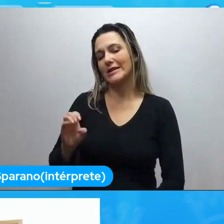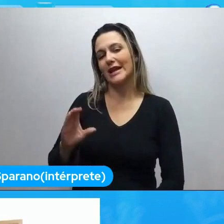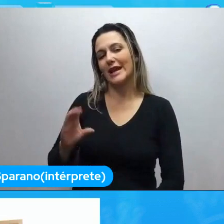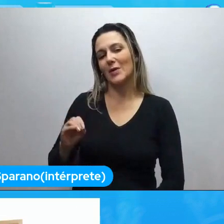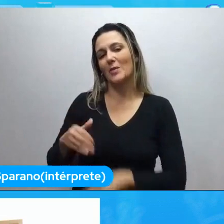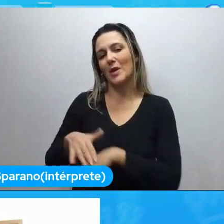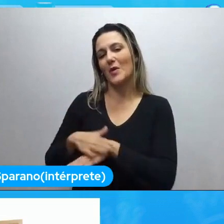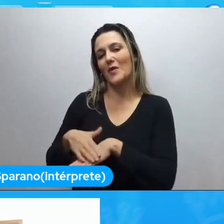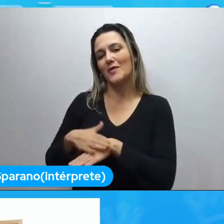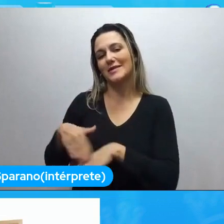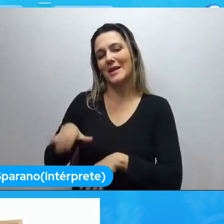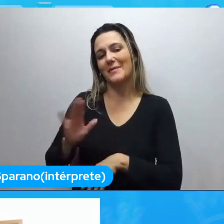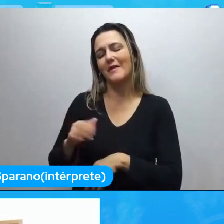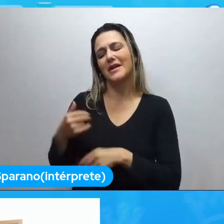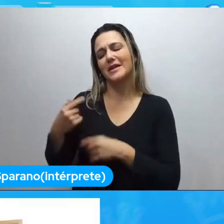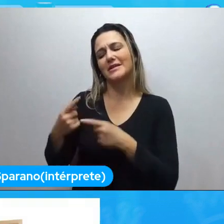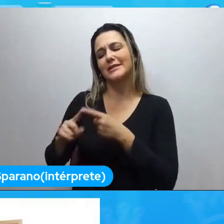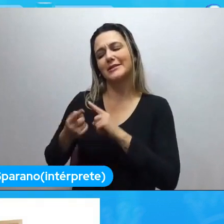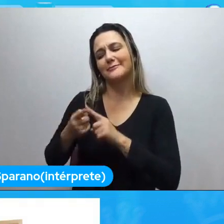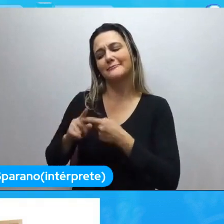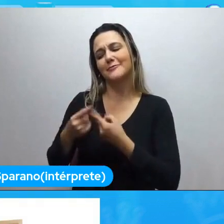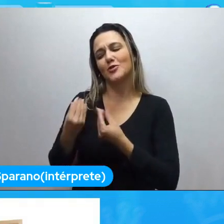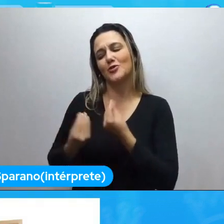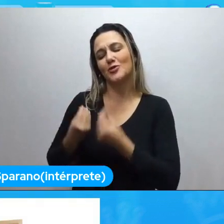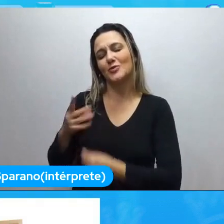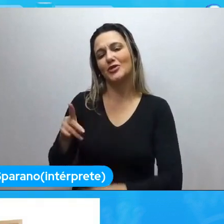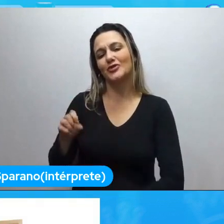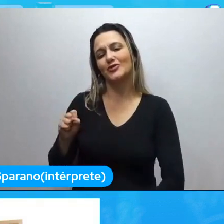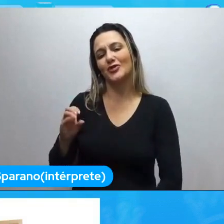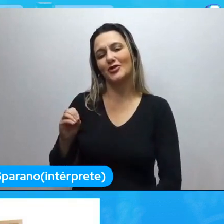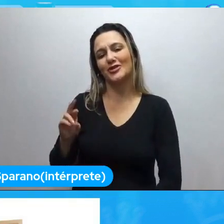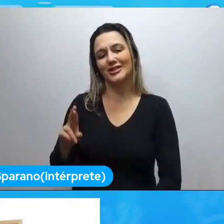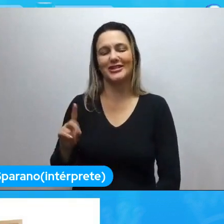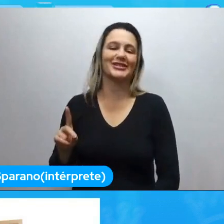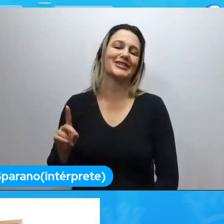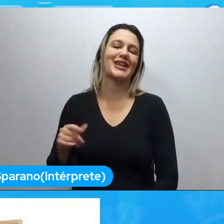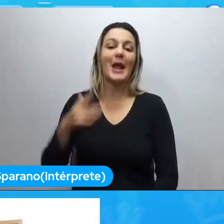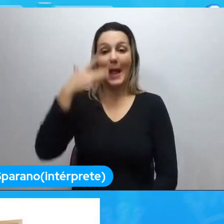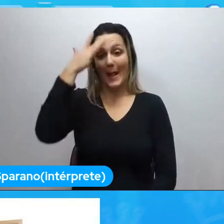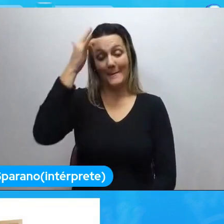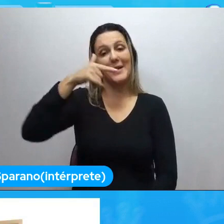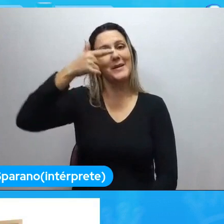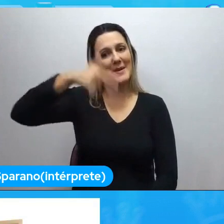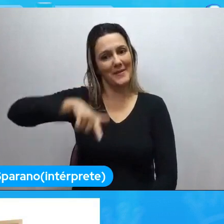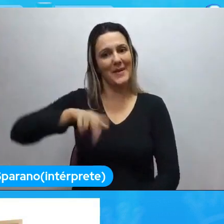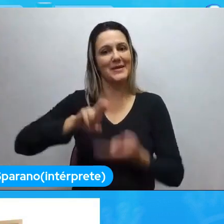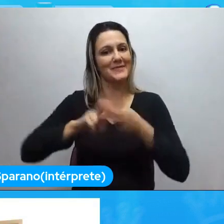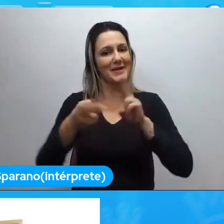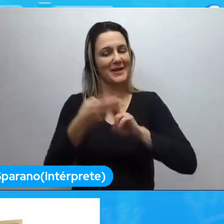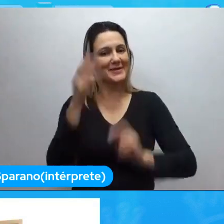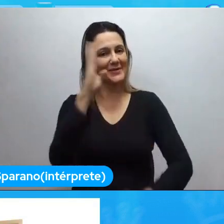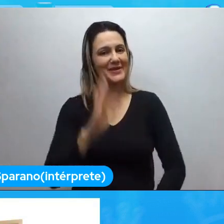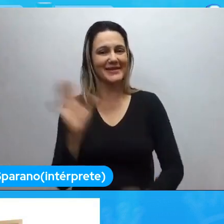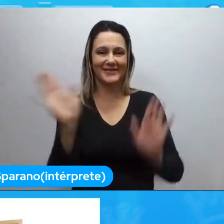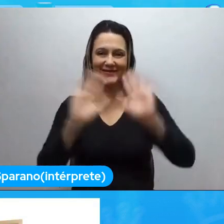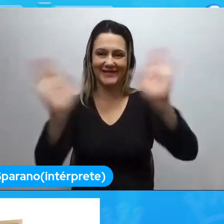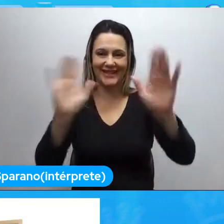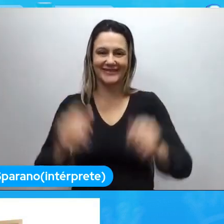como mexer no Discord e vai chegar lá. Amanhã tem mais Faitão Brasil. E até mais, galera. Tchau.